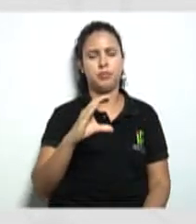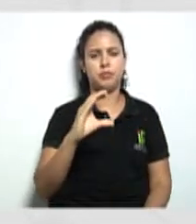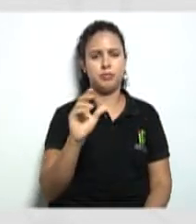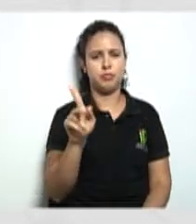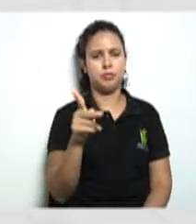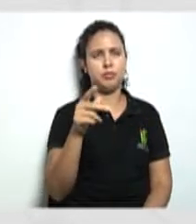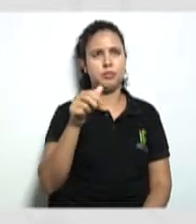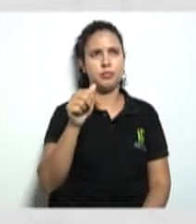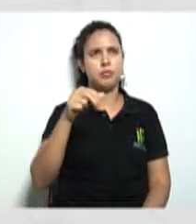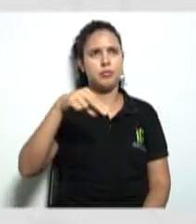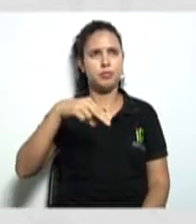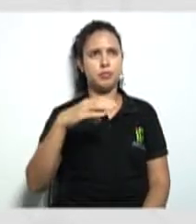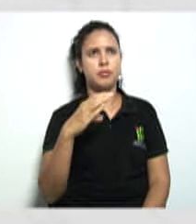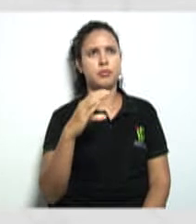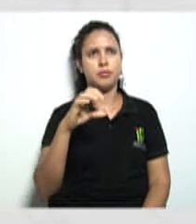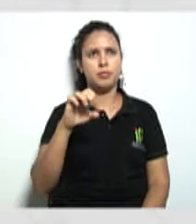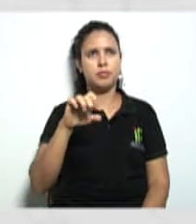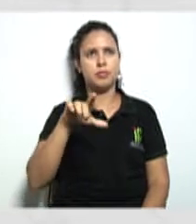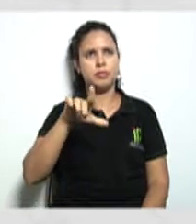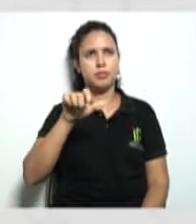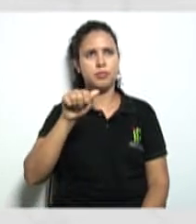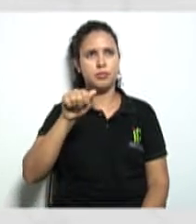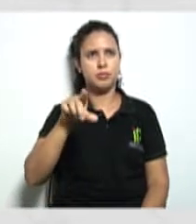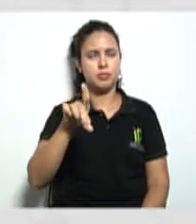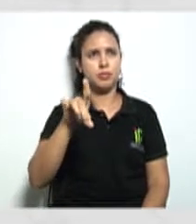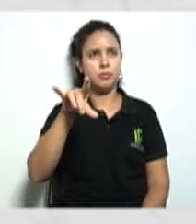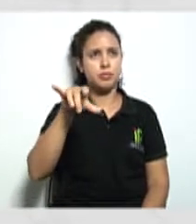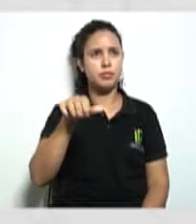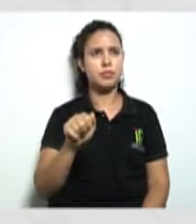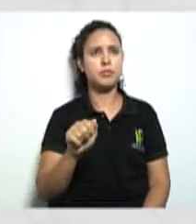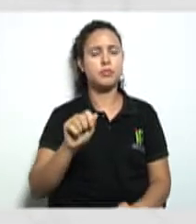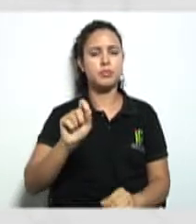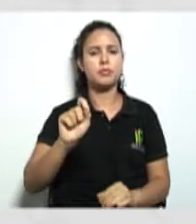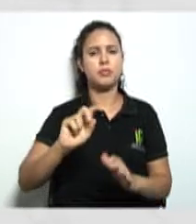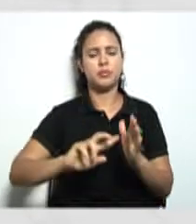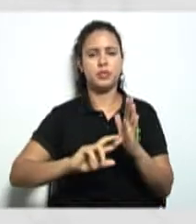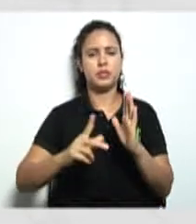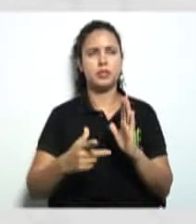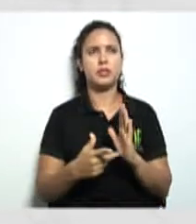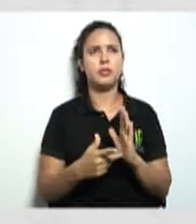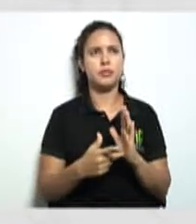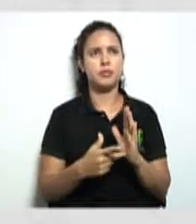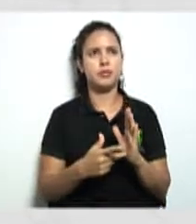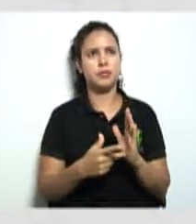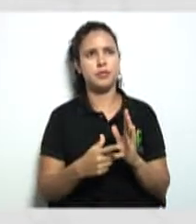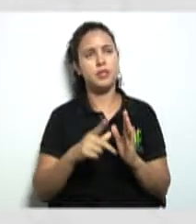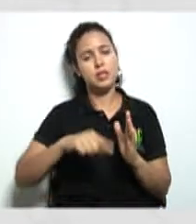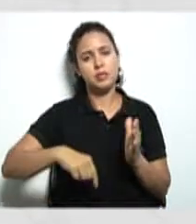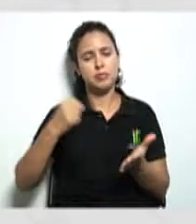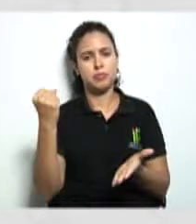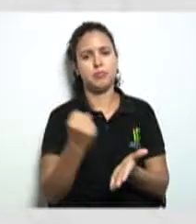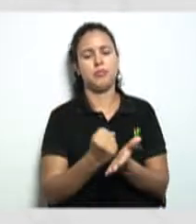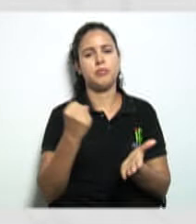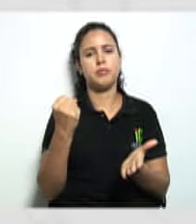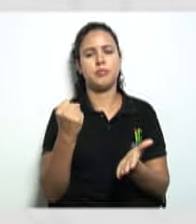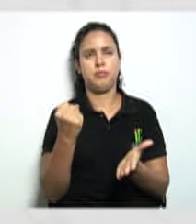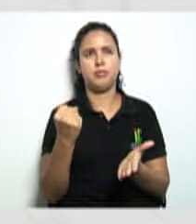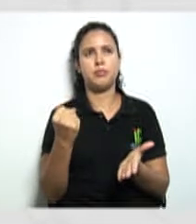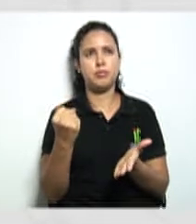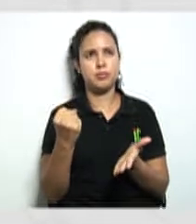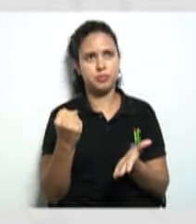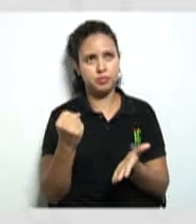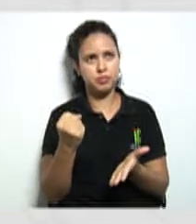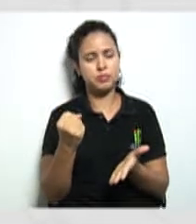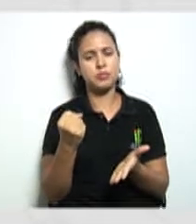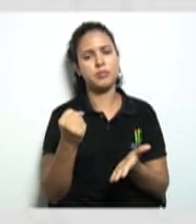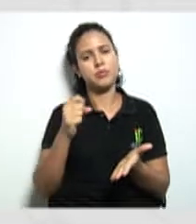chancelada aqui palavrinha difícil até para pronunciar nada mais é do que o carimbo é o carimbo